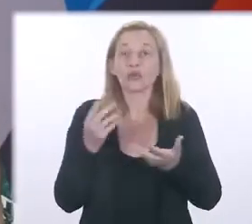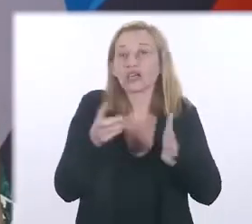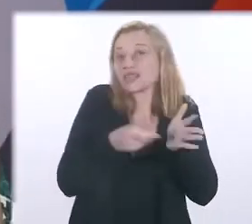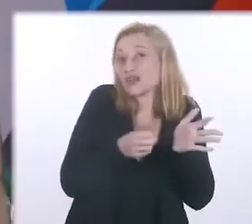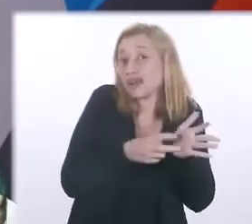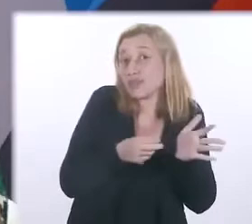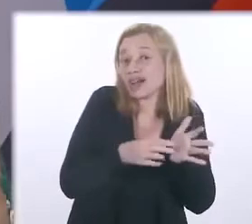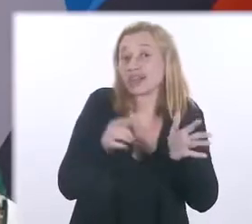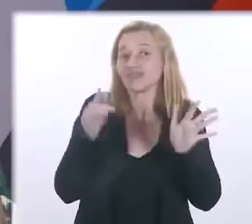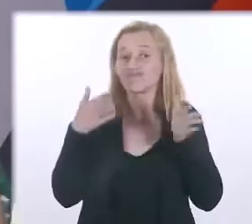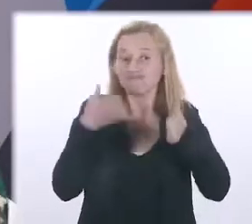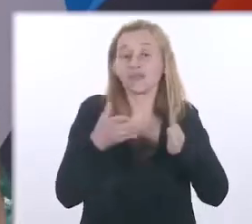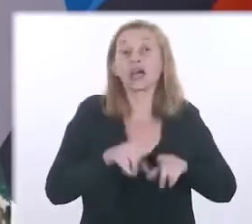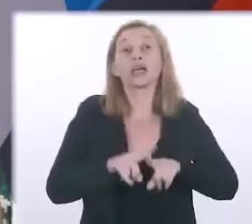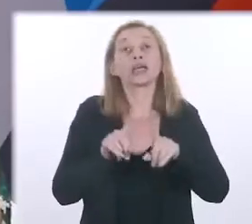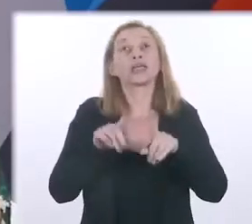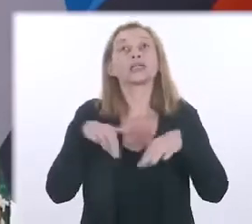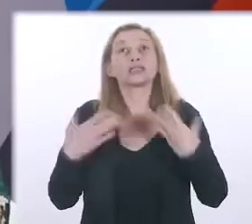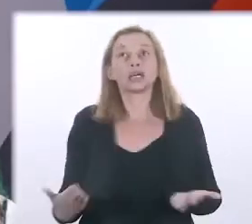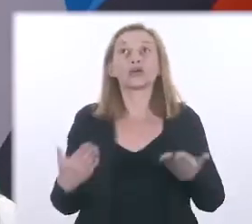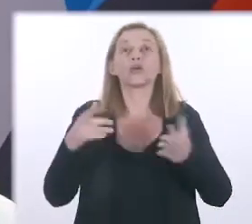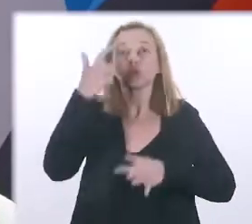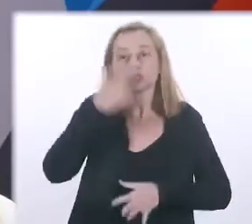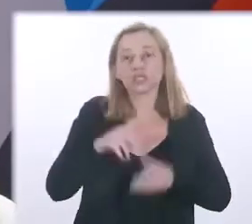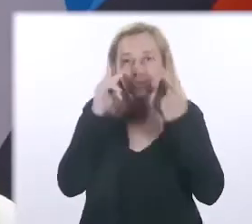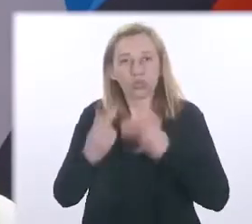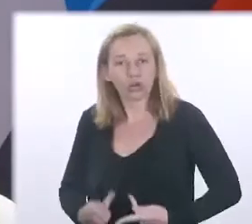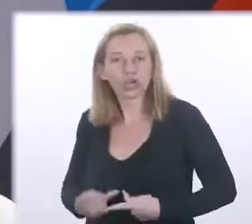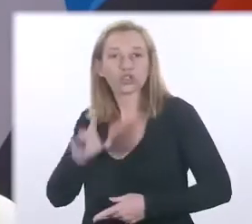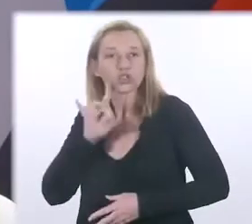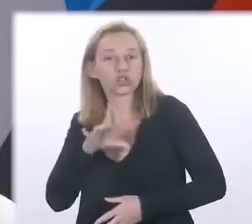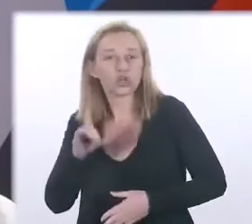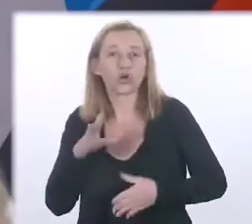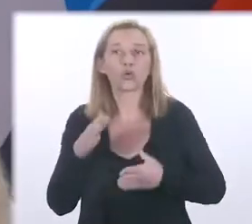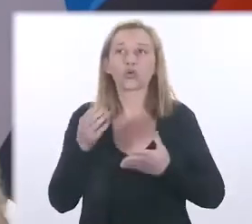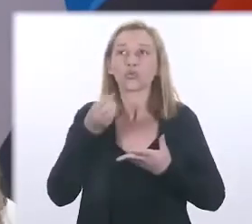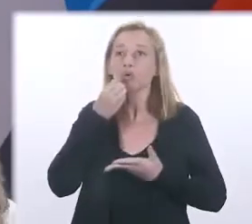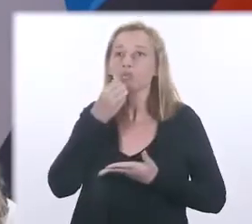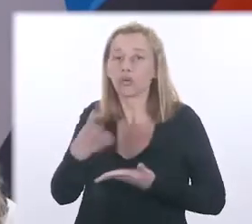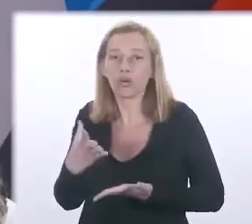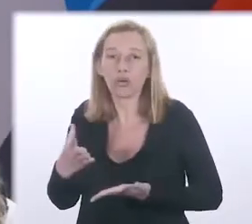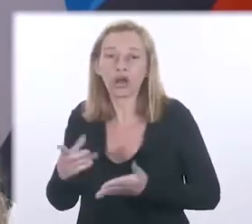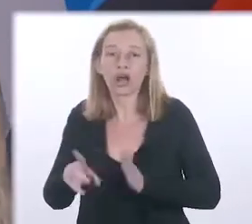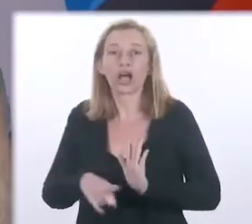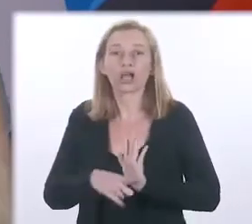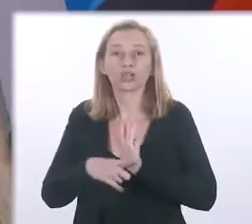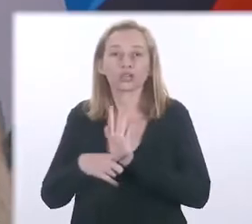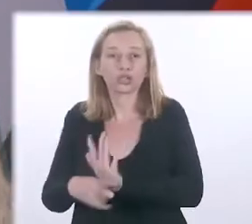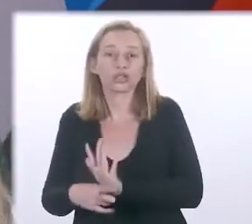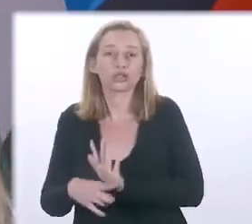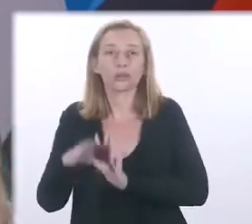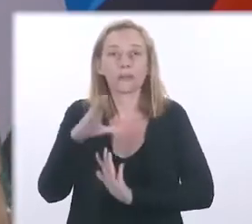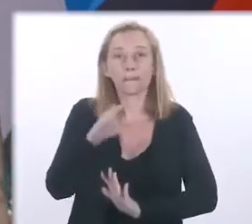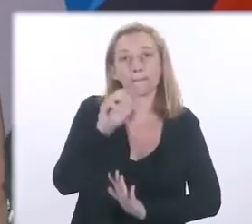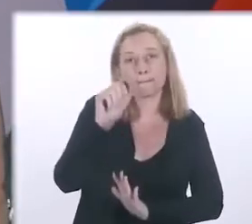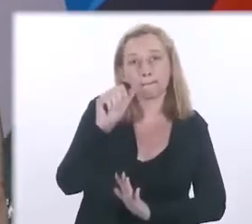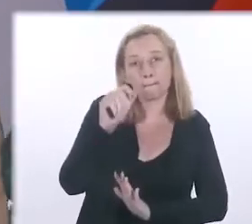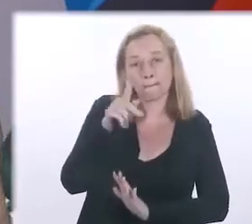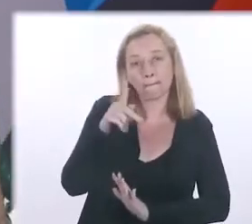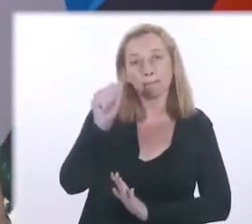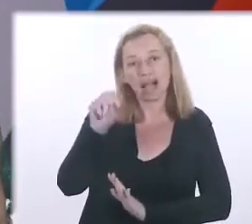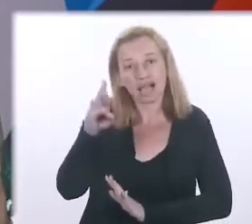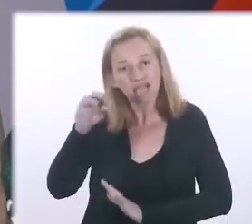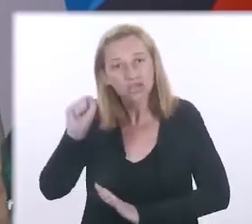entender, porque esse vocabulário é um pouco específico, e aí então o ser humano ficaria só com a parte boa, quer dizer, contribuindo para o